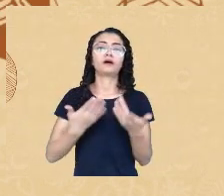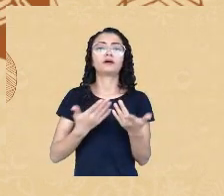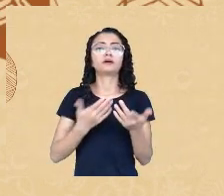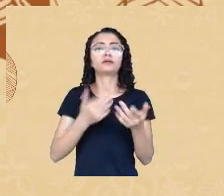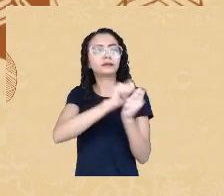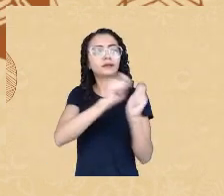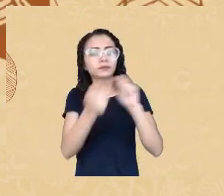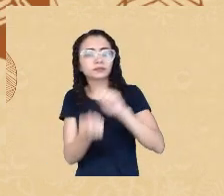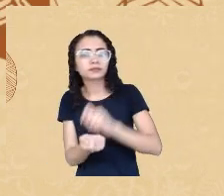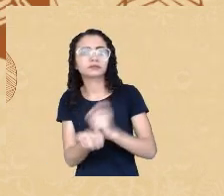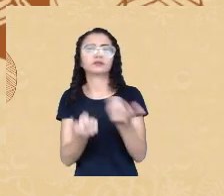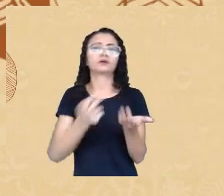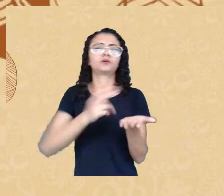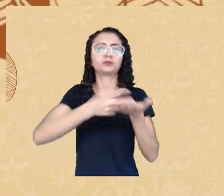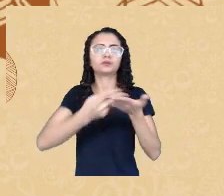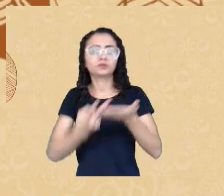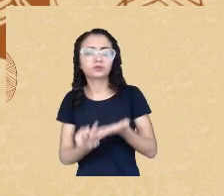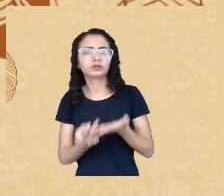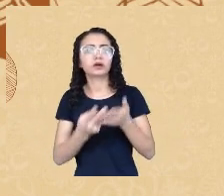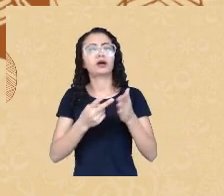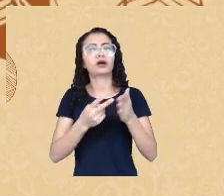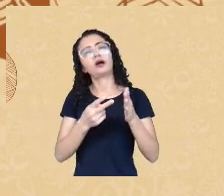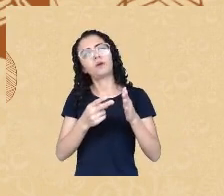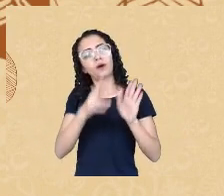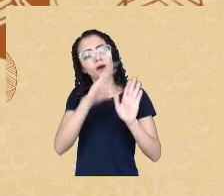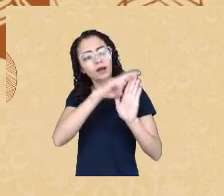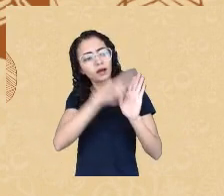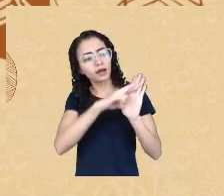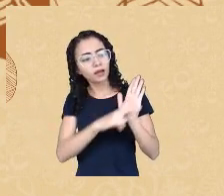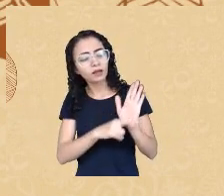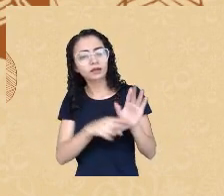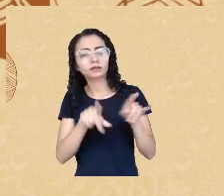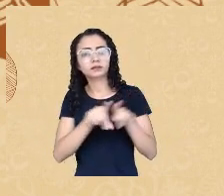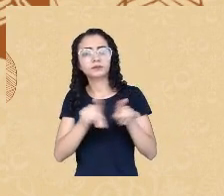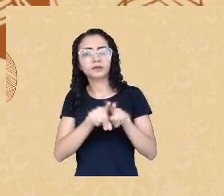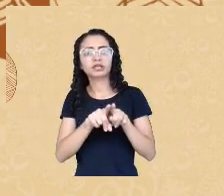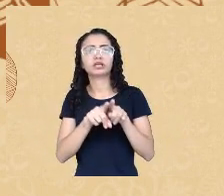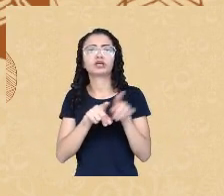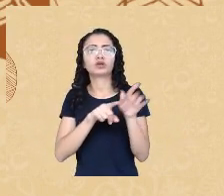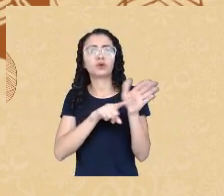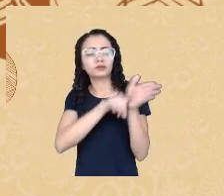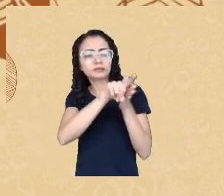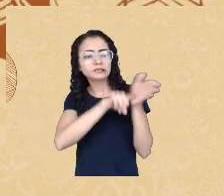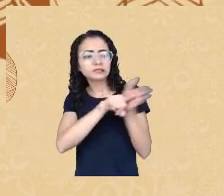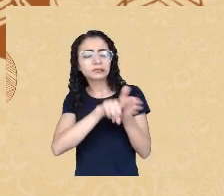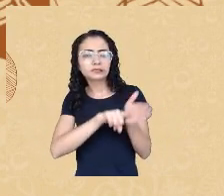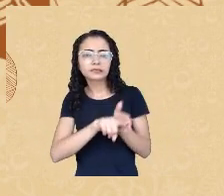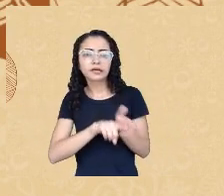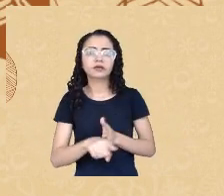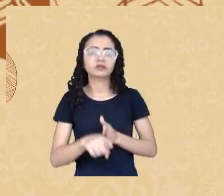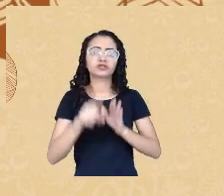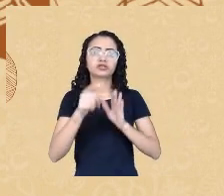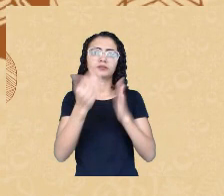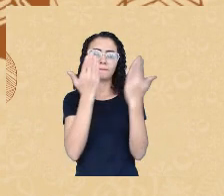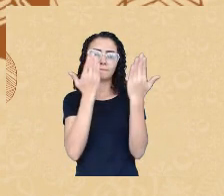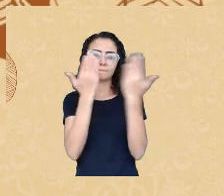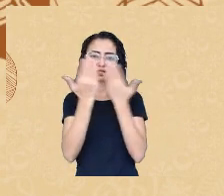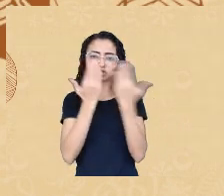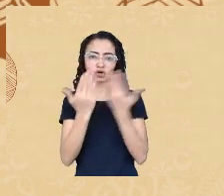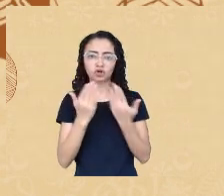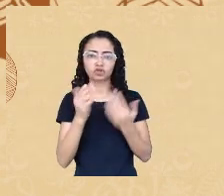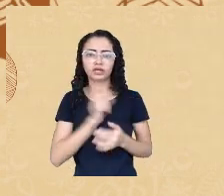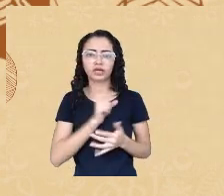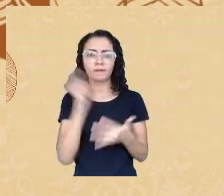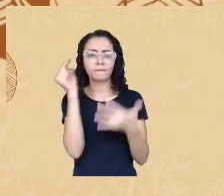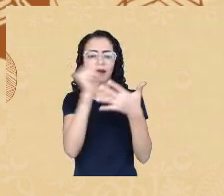normatização, comercialização e aplicação de testes psicológicos, é vedado um conjunto de aspectos. É